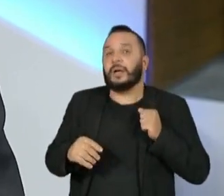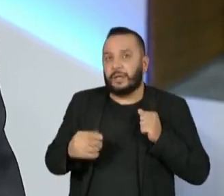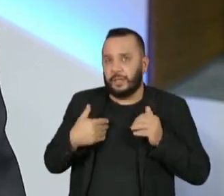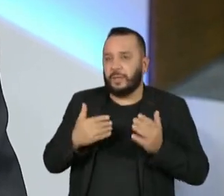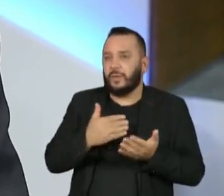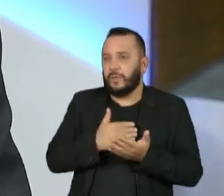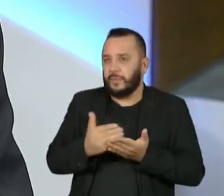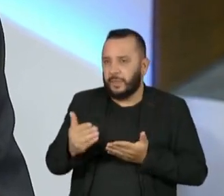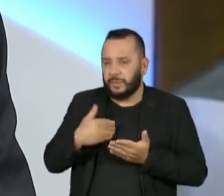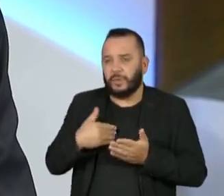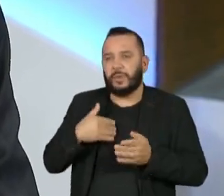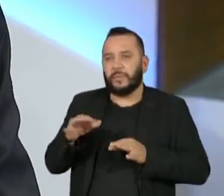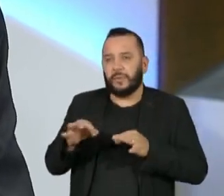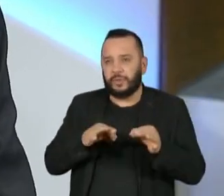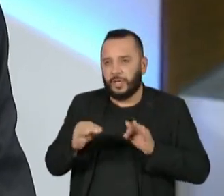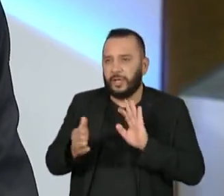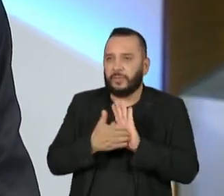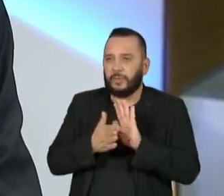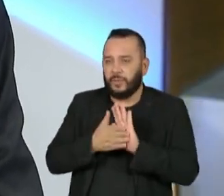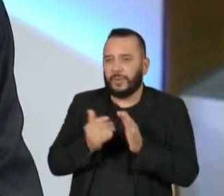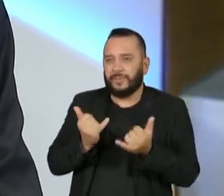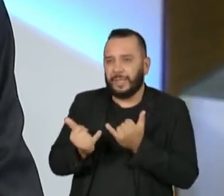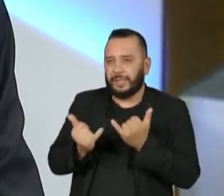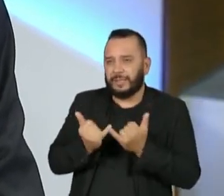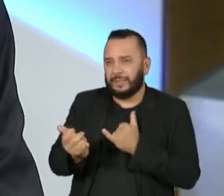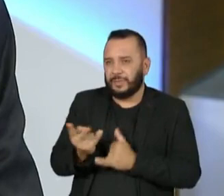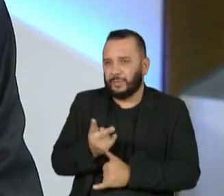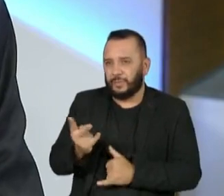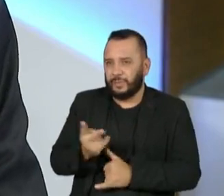campanha muito parecida, os dois,